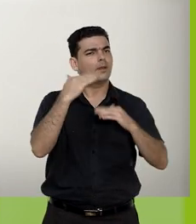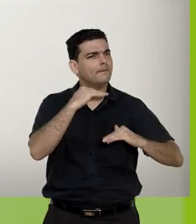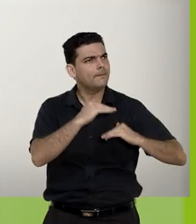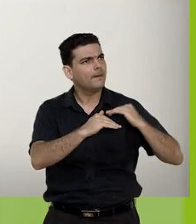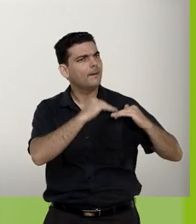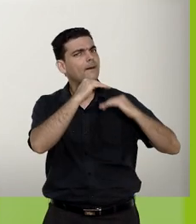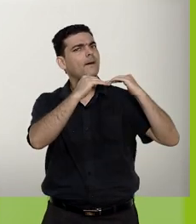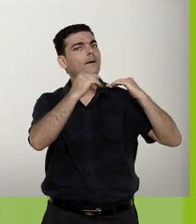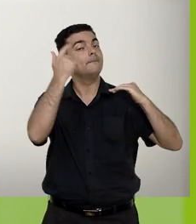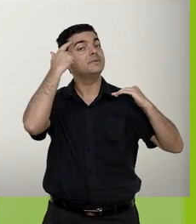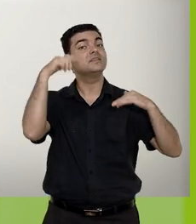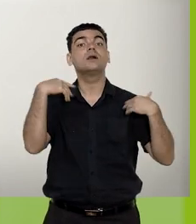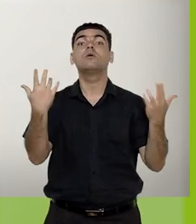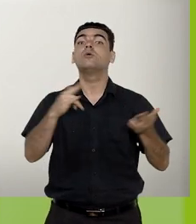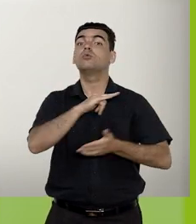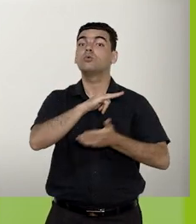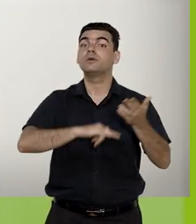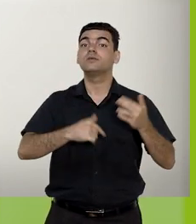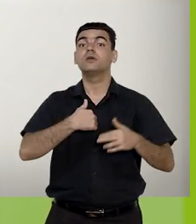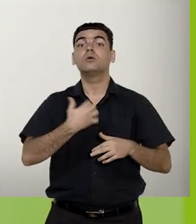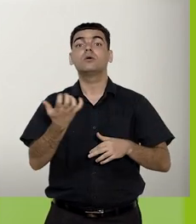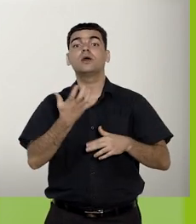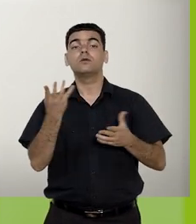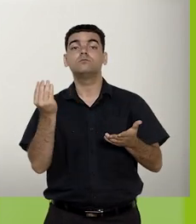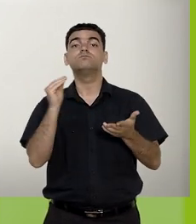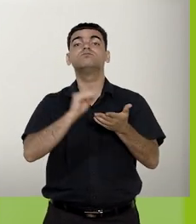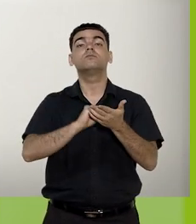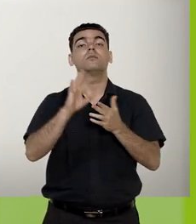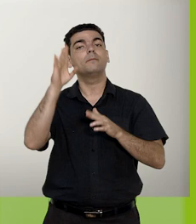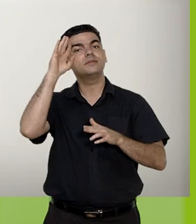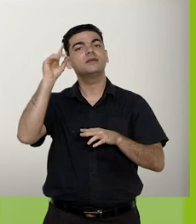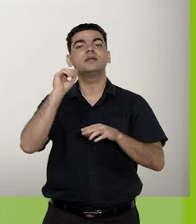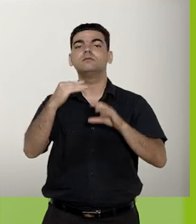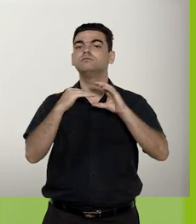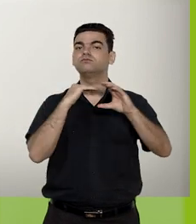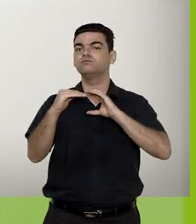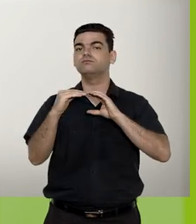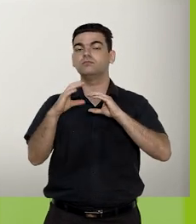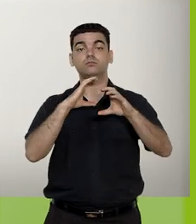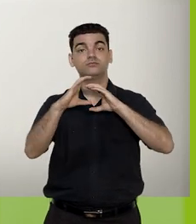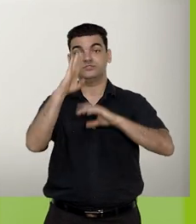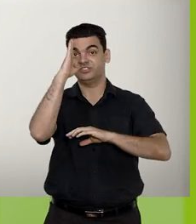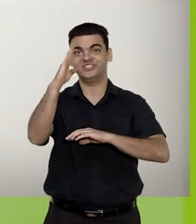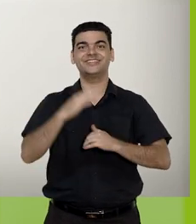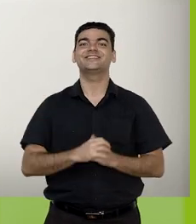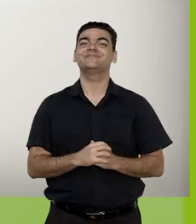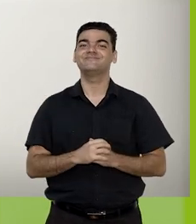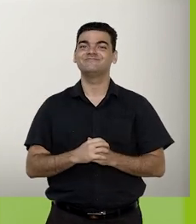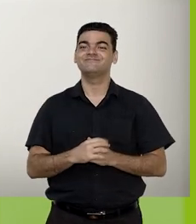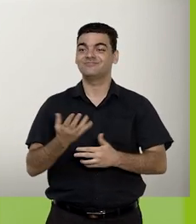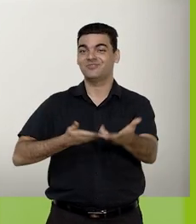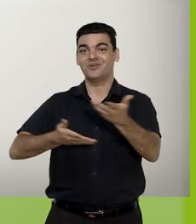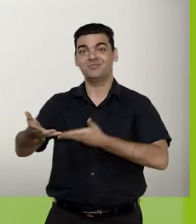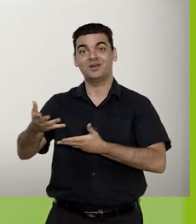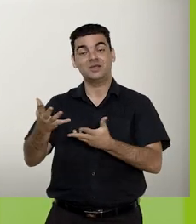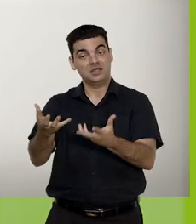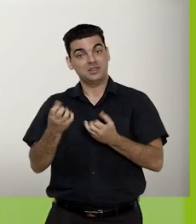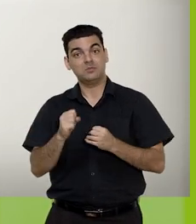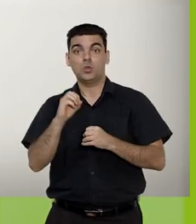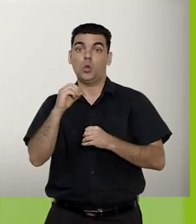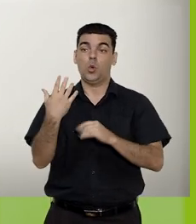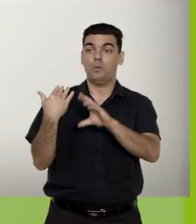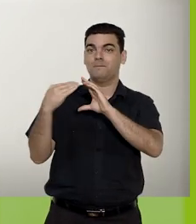árvore do processo apenas os documentos gerados por unidades que efetuaram comunicação direta, de envio ou